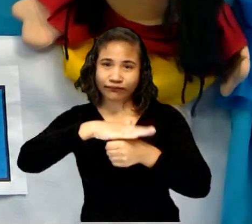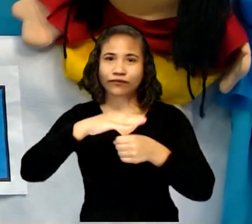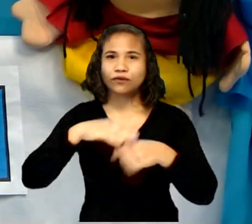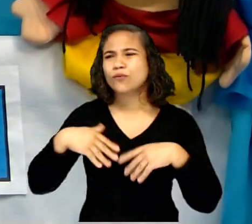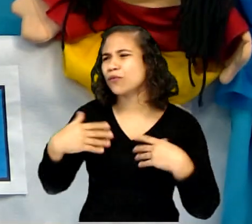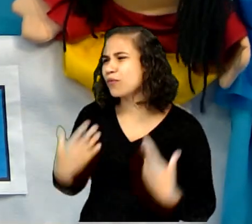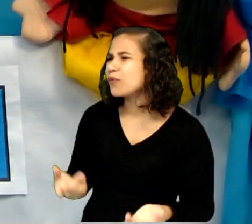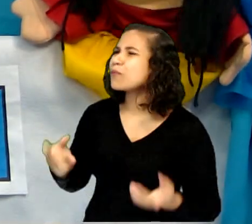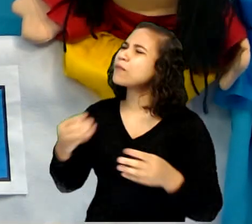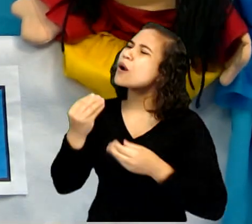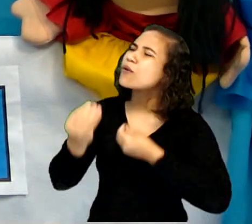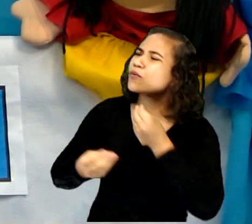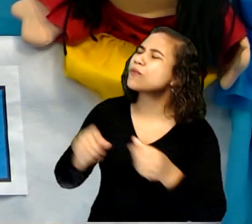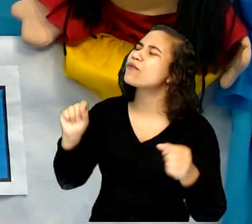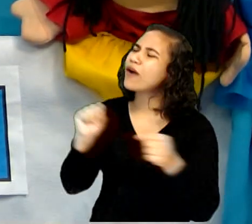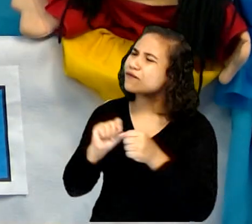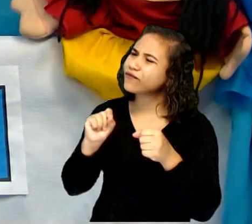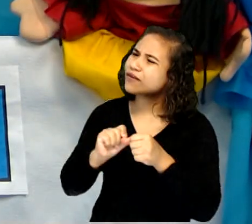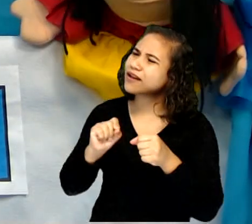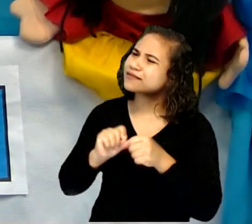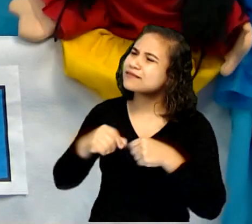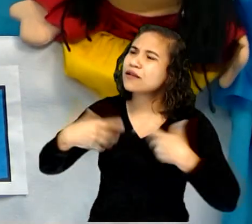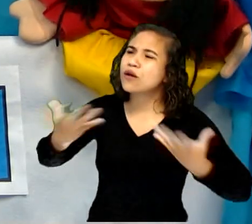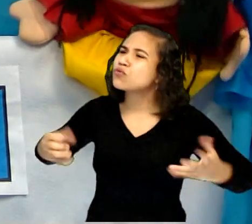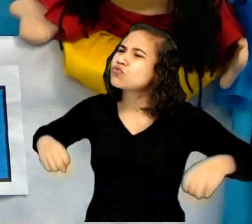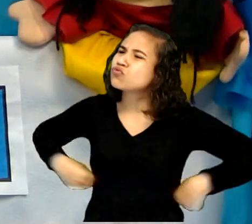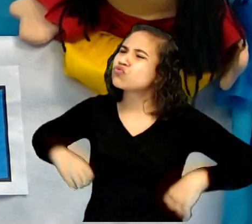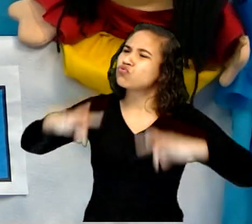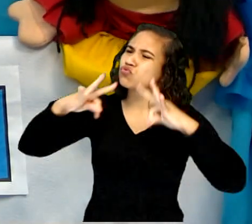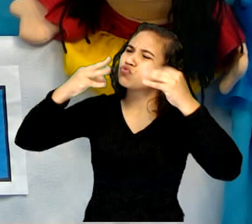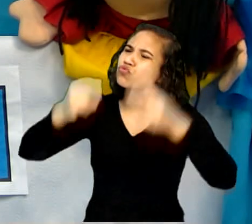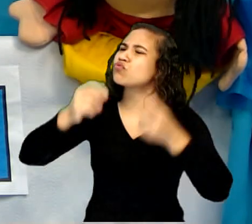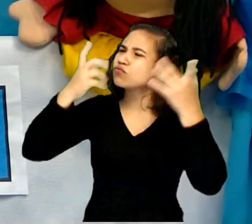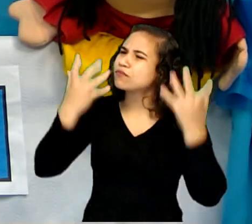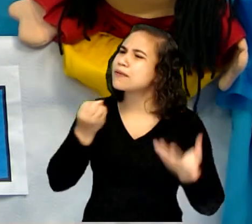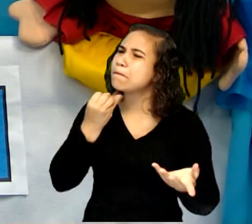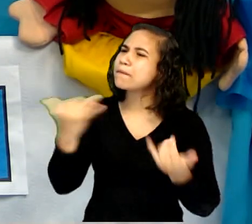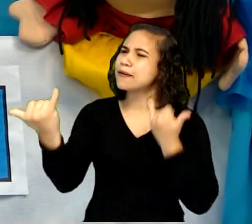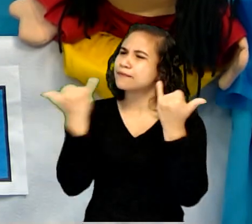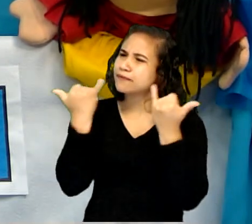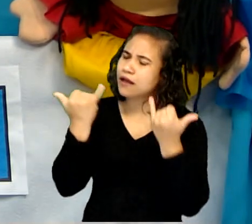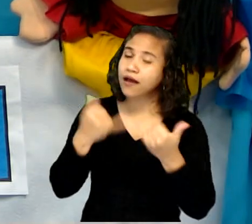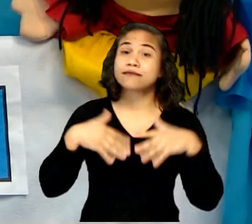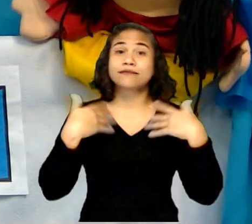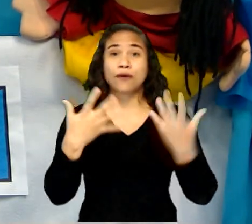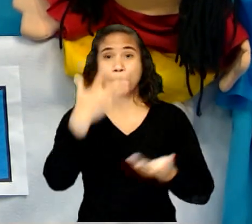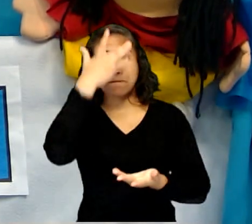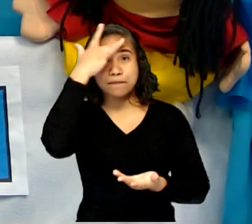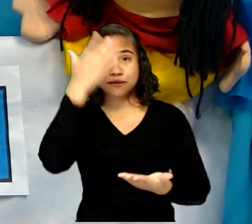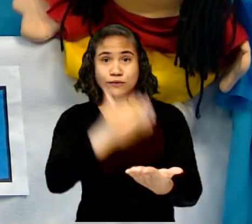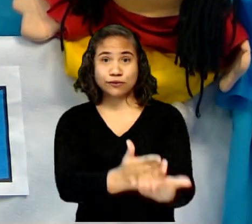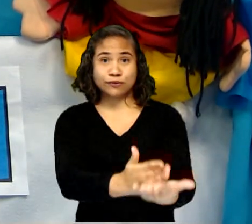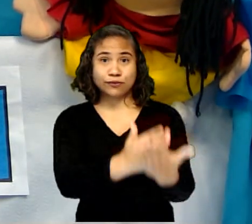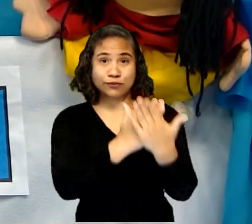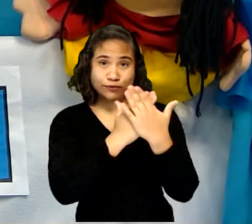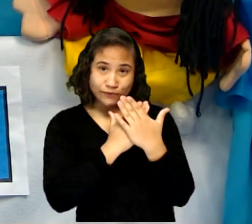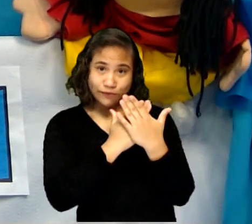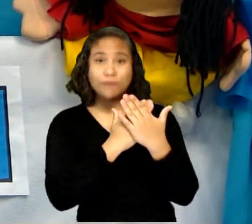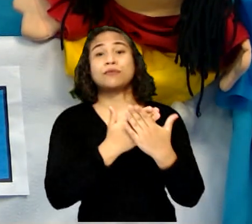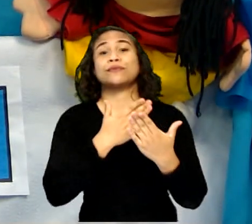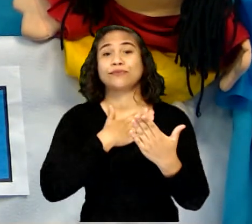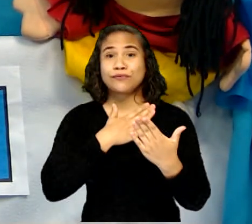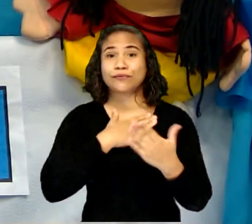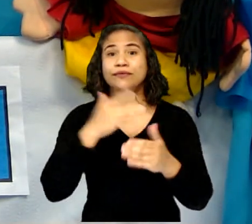Edu! Como é que você sabe de tudo isso? É que foi um agente ambiental lá em casa,